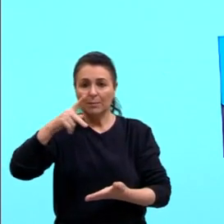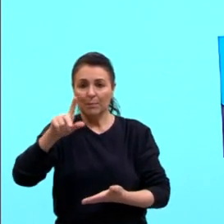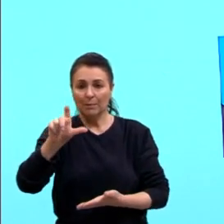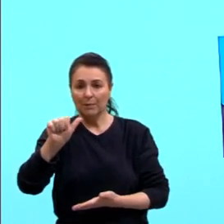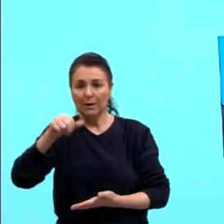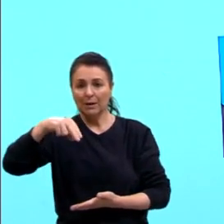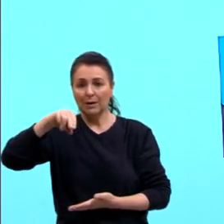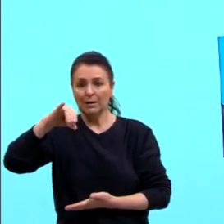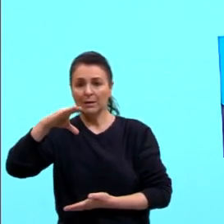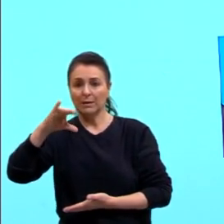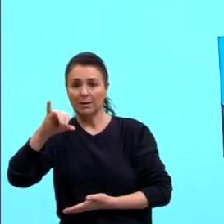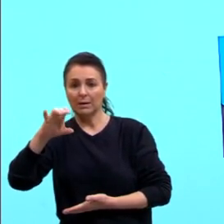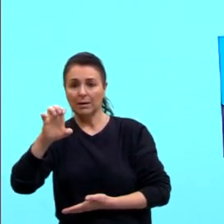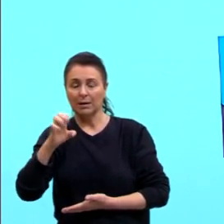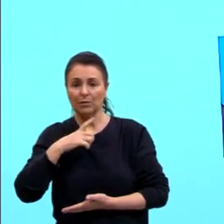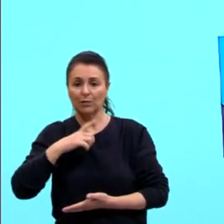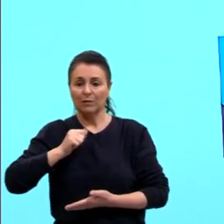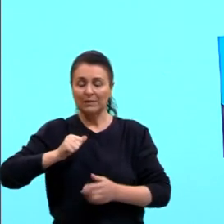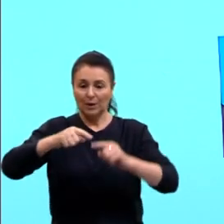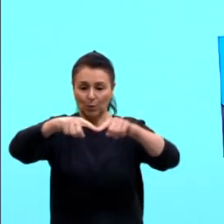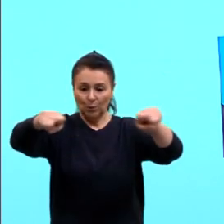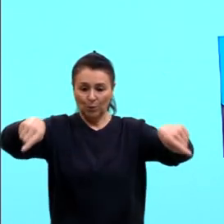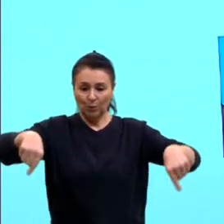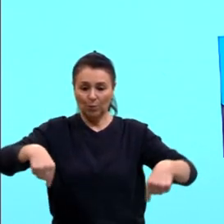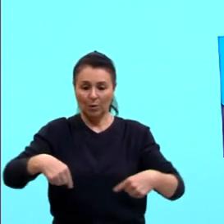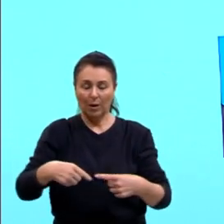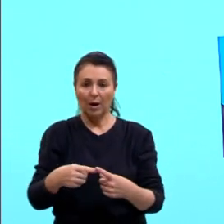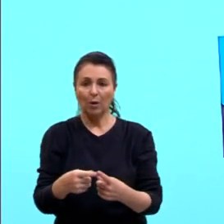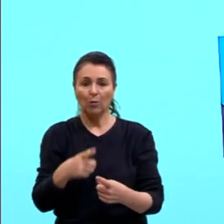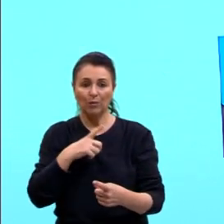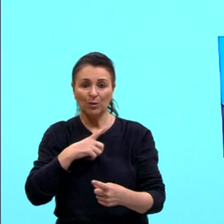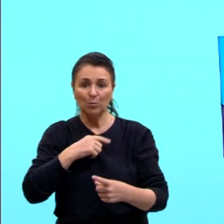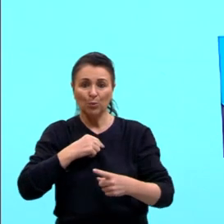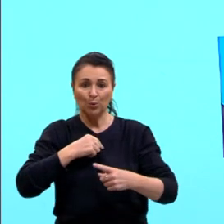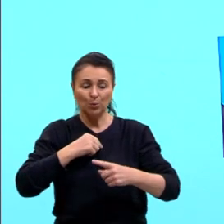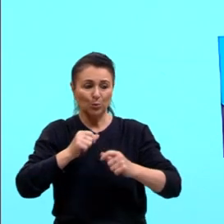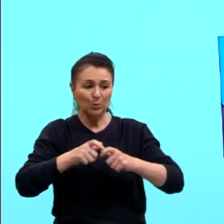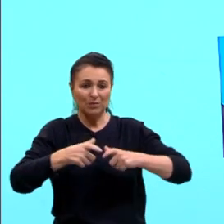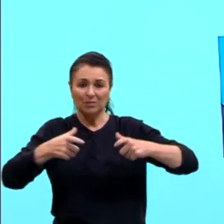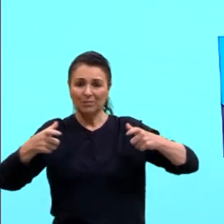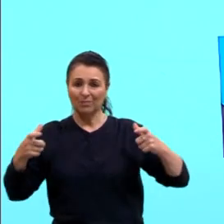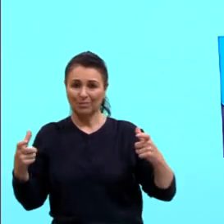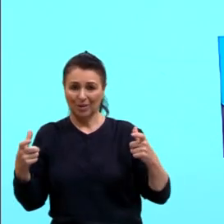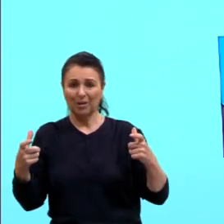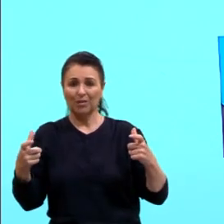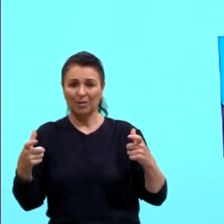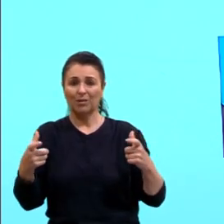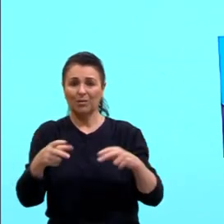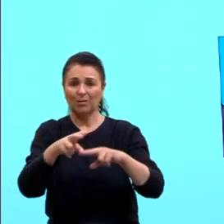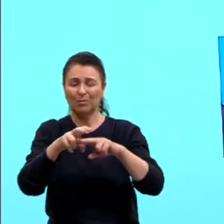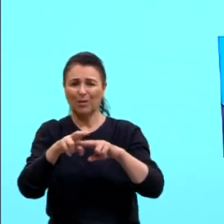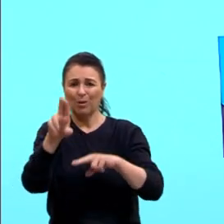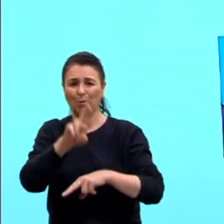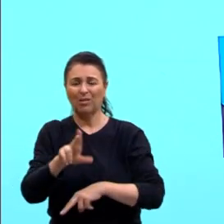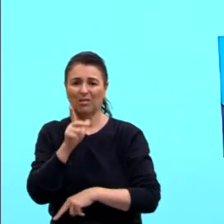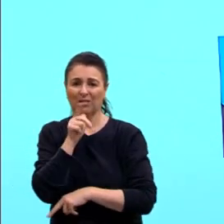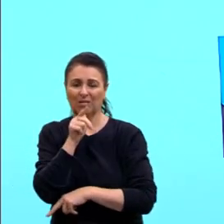se tu for fazer um lago desses aqui, ele vai ocupar um horror de espaço, né, sendo que ele não tem tanto